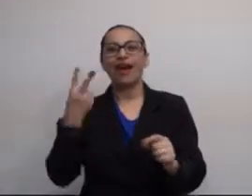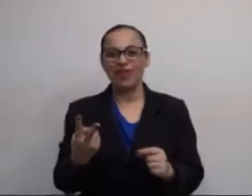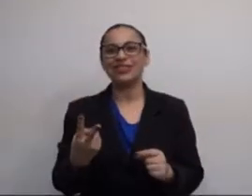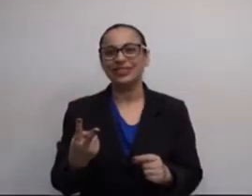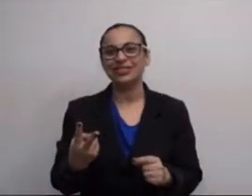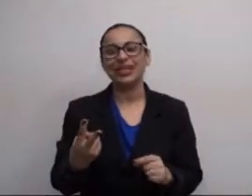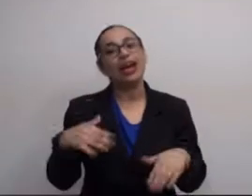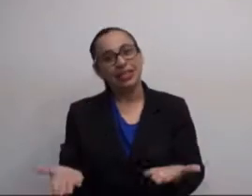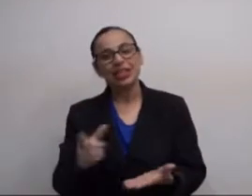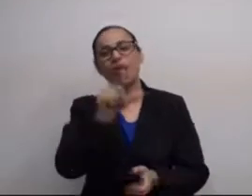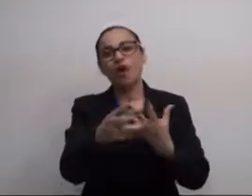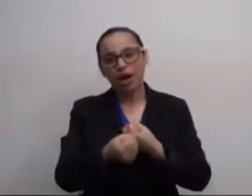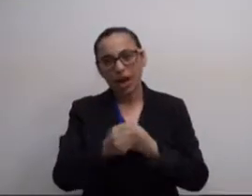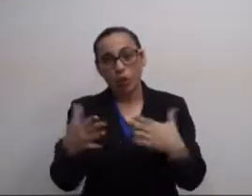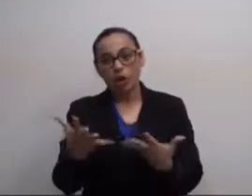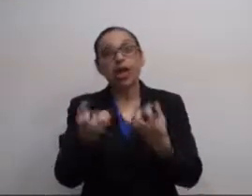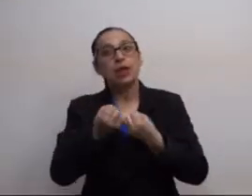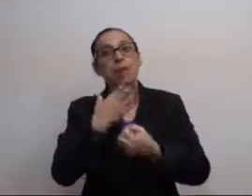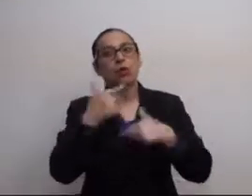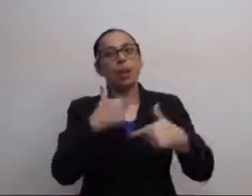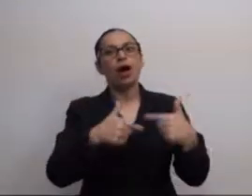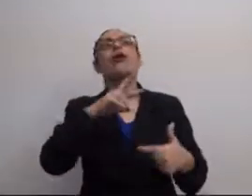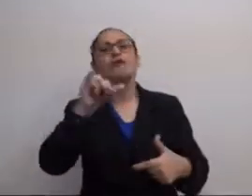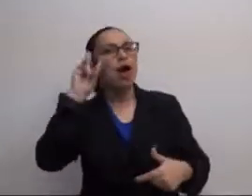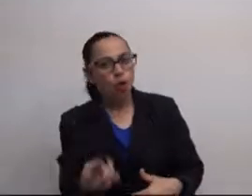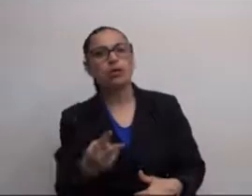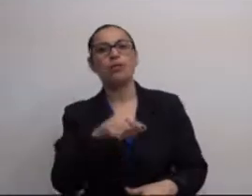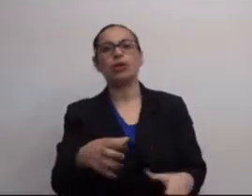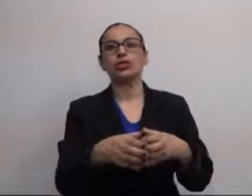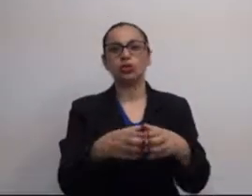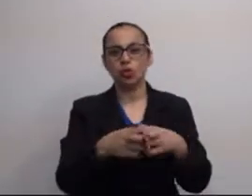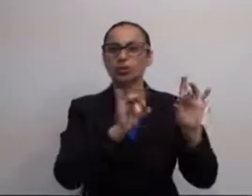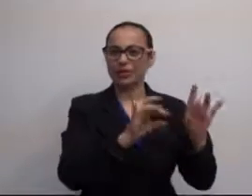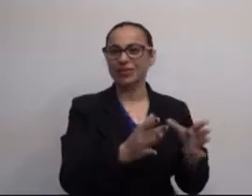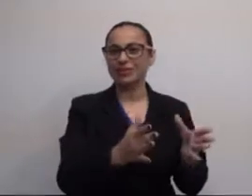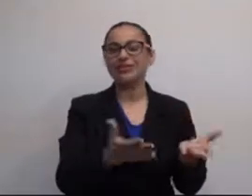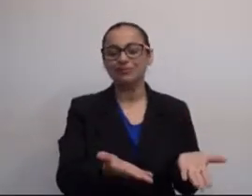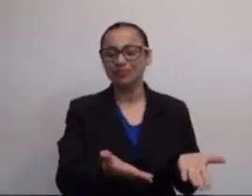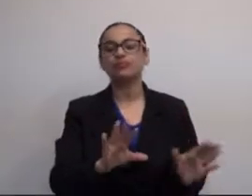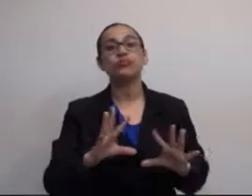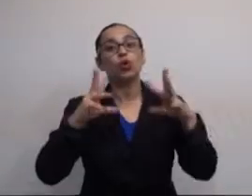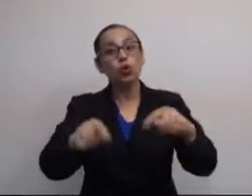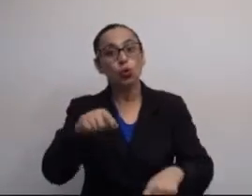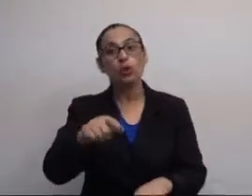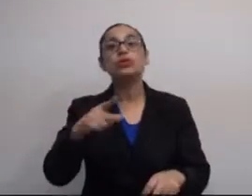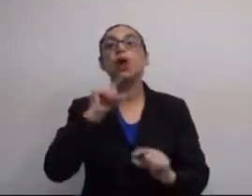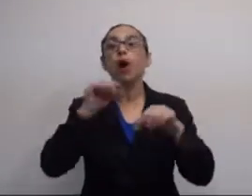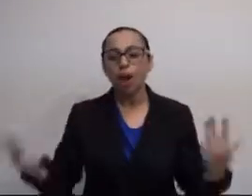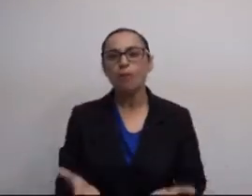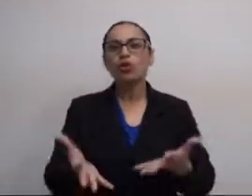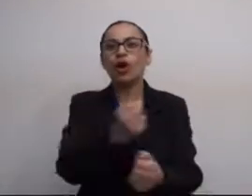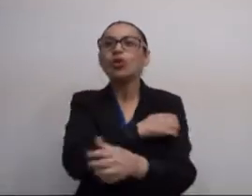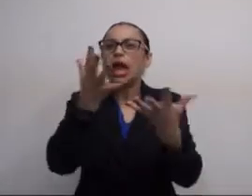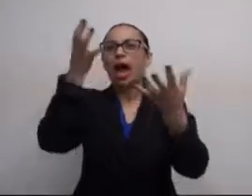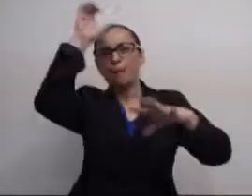vai dar um retorno pra ele. Não que todo mundo busca um certo reconhecimento? Então, o cliente, quando recebe um bom trabalho, vai dar um reconhecimento pra esse